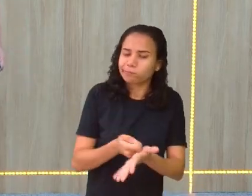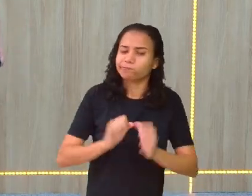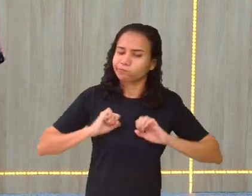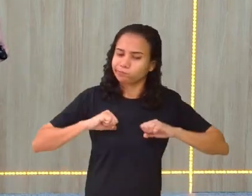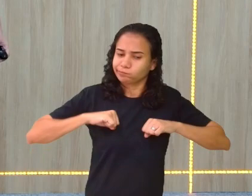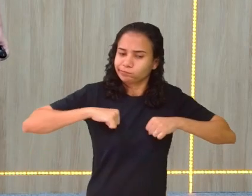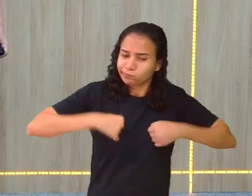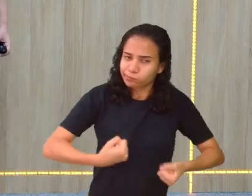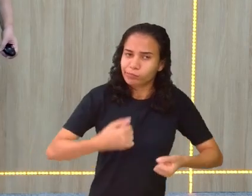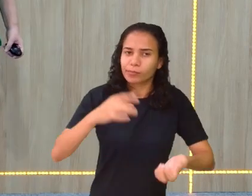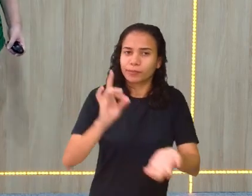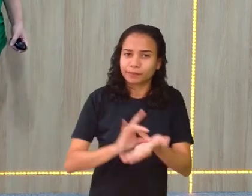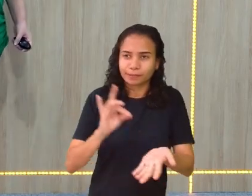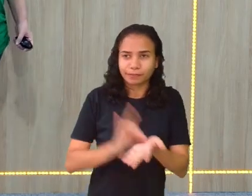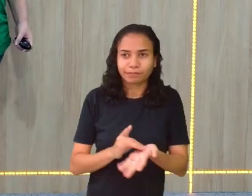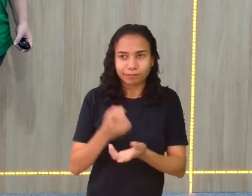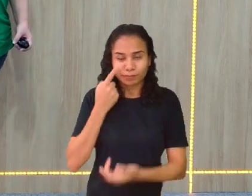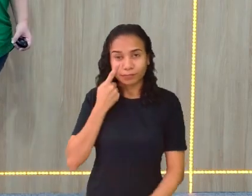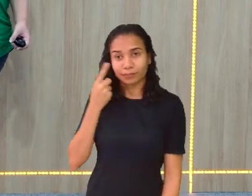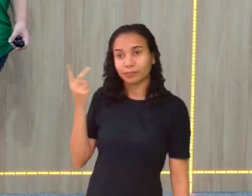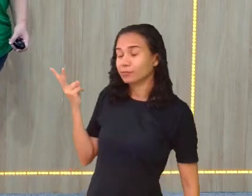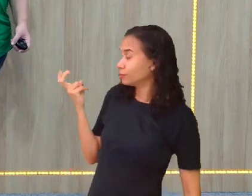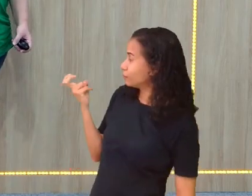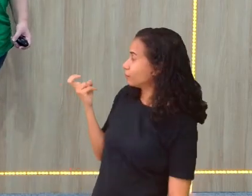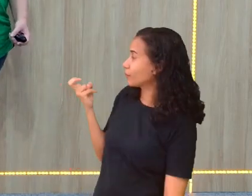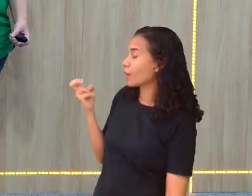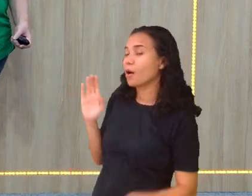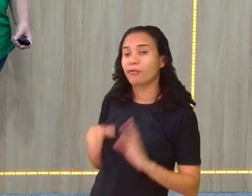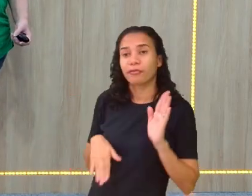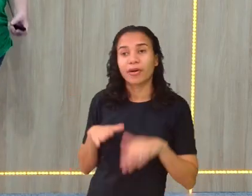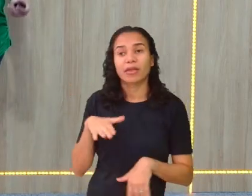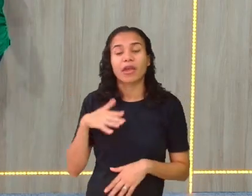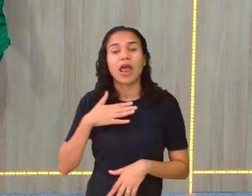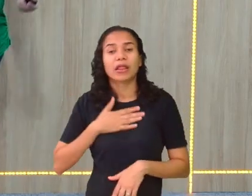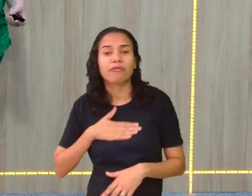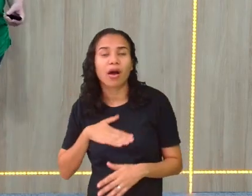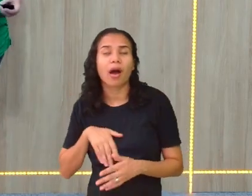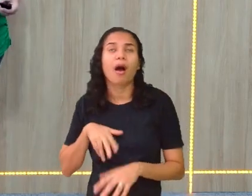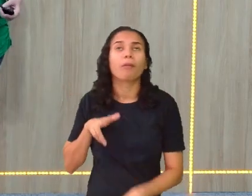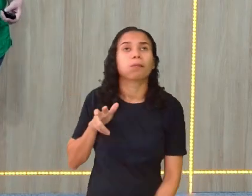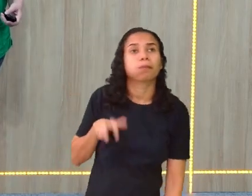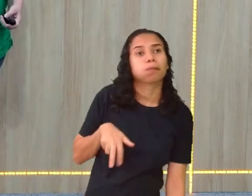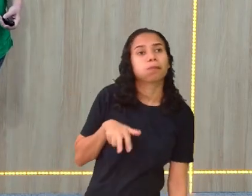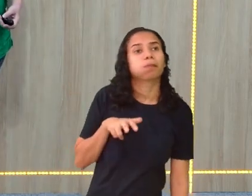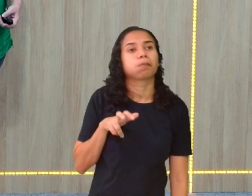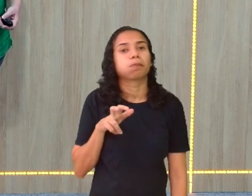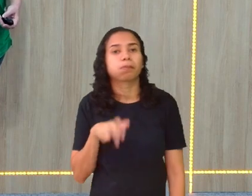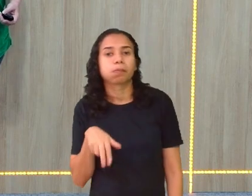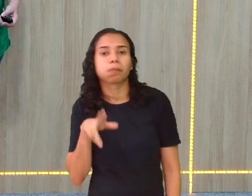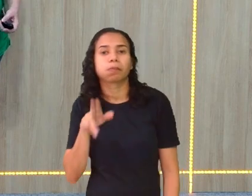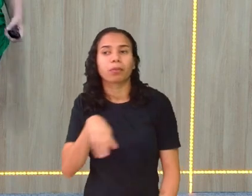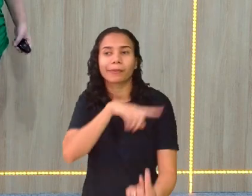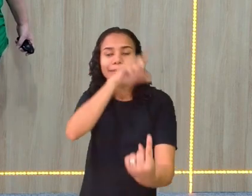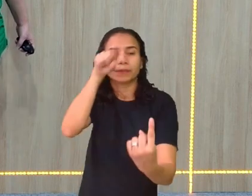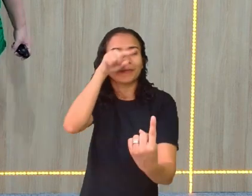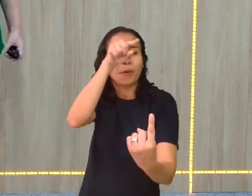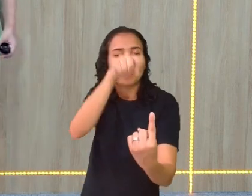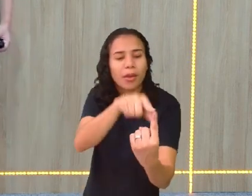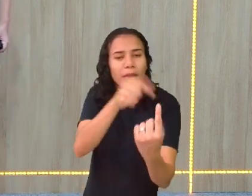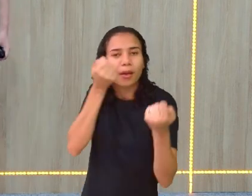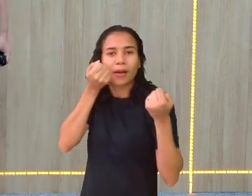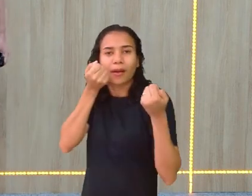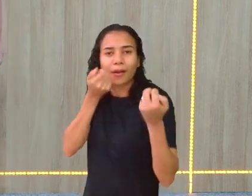determinação, veja, mesmo que vá mais devagar do que os outros, não importa. Vocês